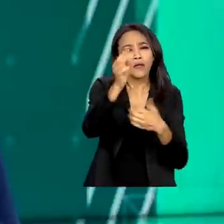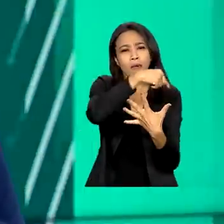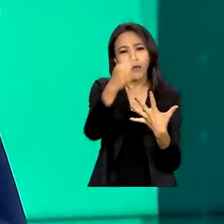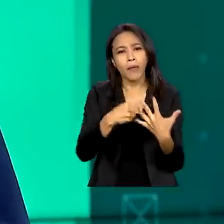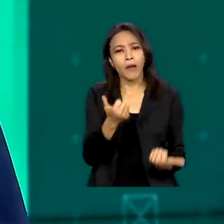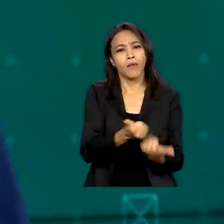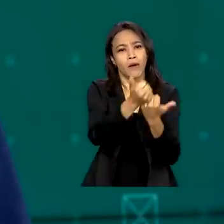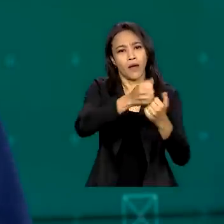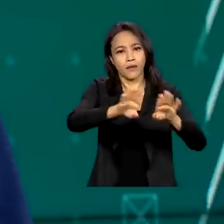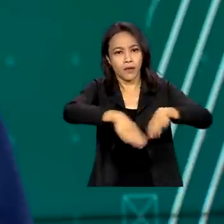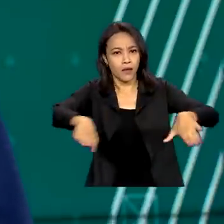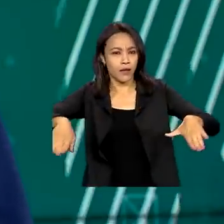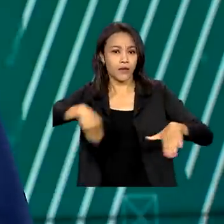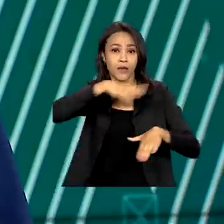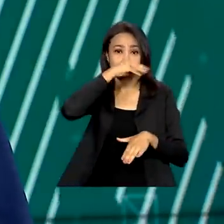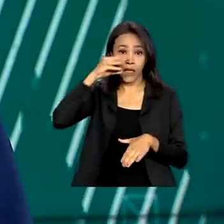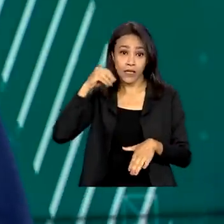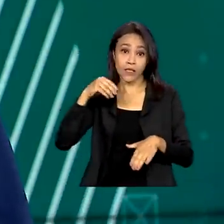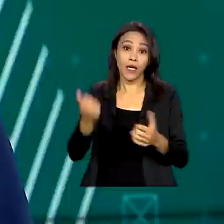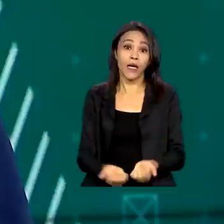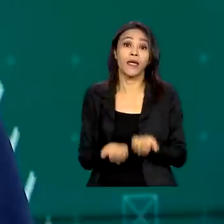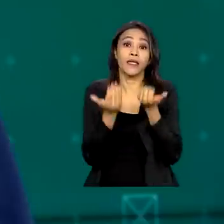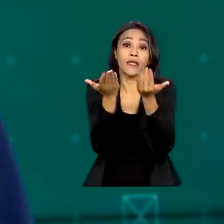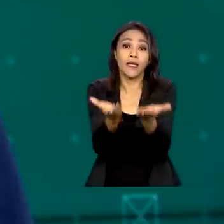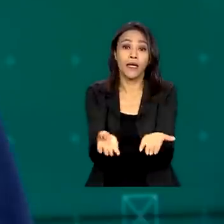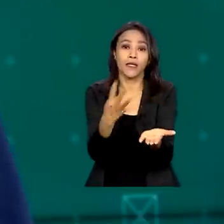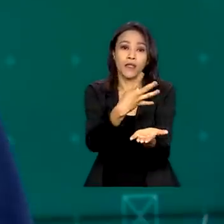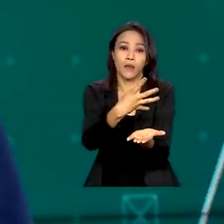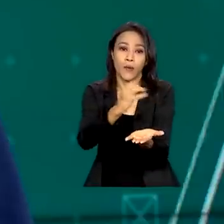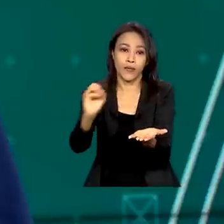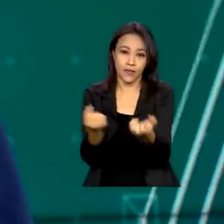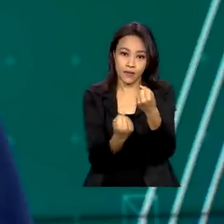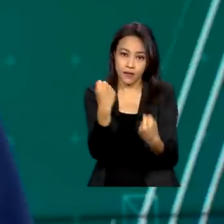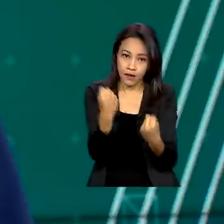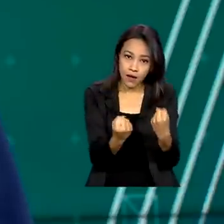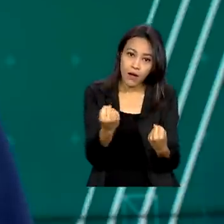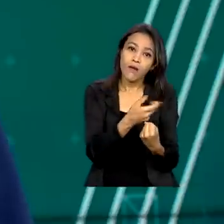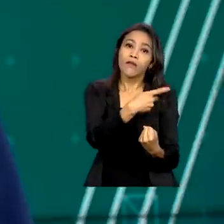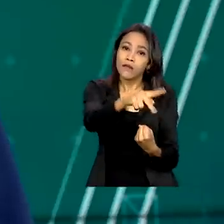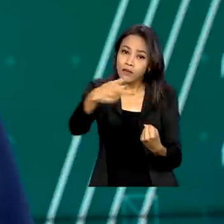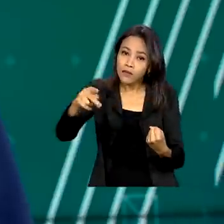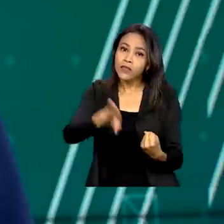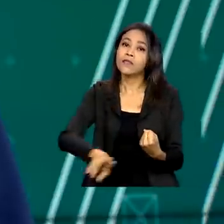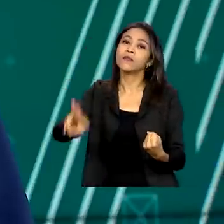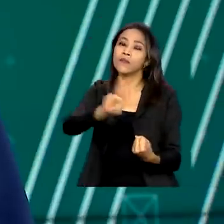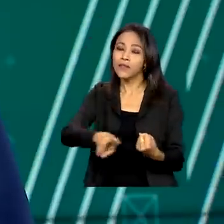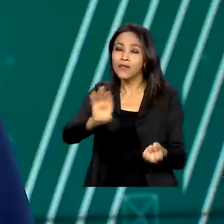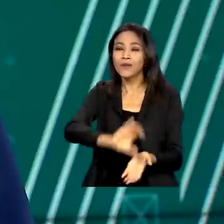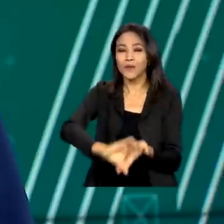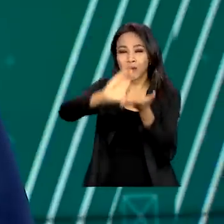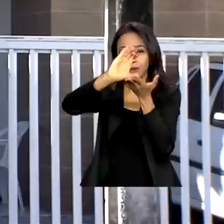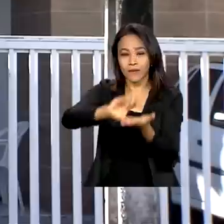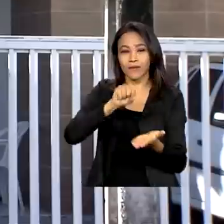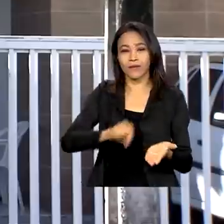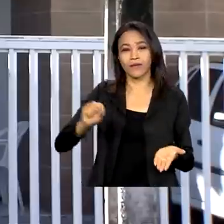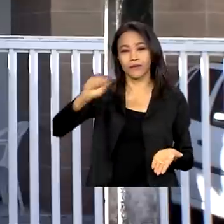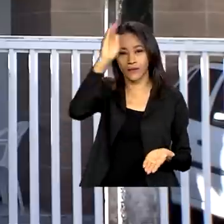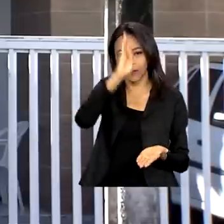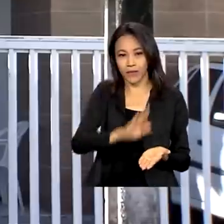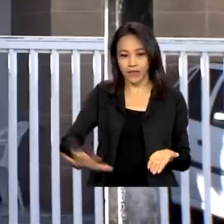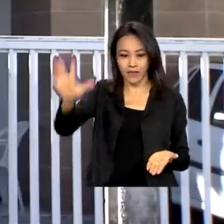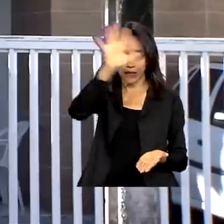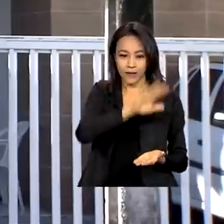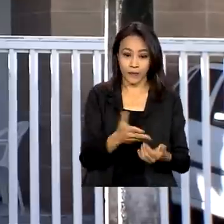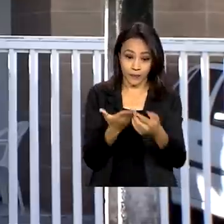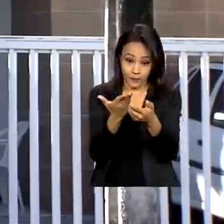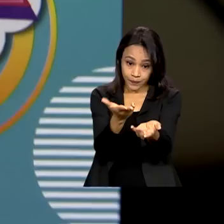Entre as ações, a entrega de 400 veículos que vão ser usados pelos conselhos tutelares de todo o país. Os